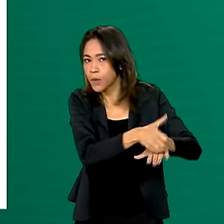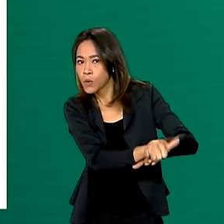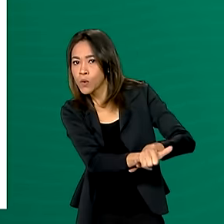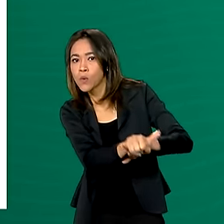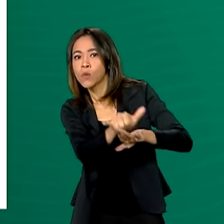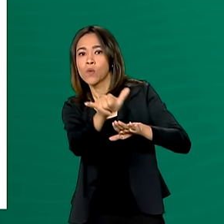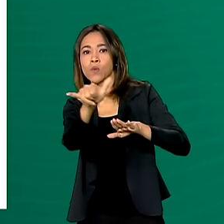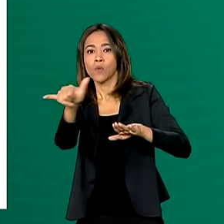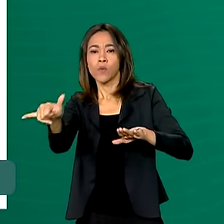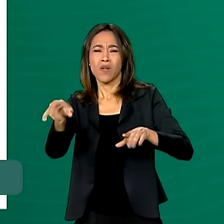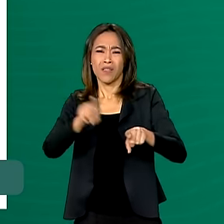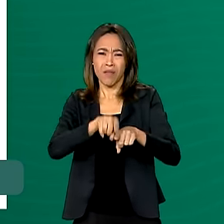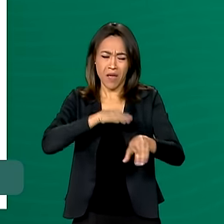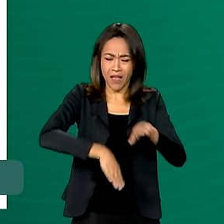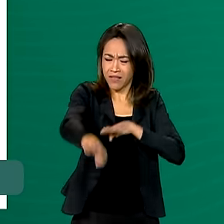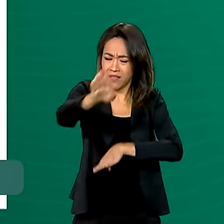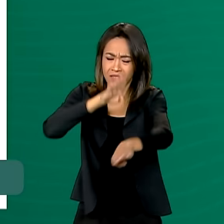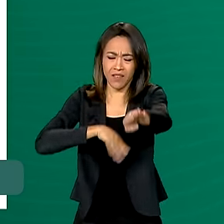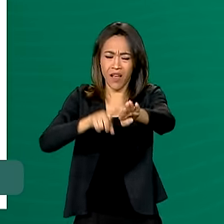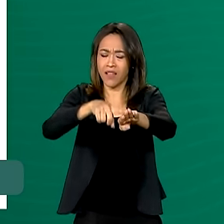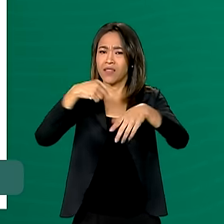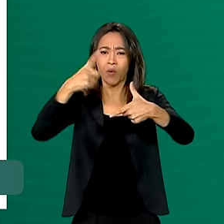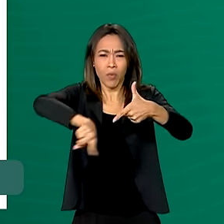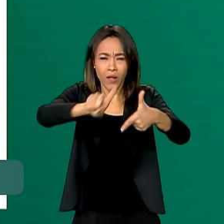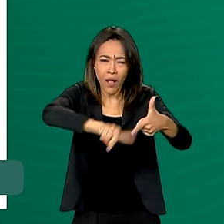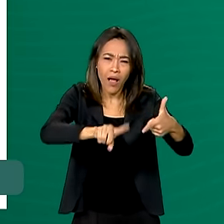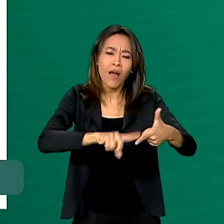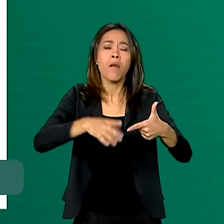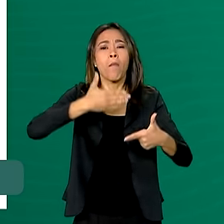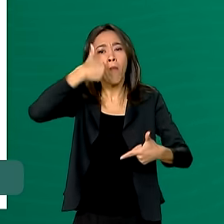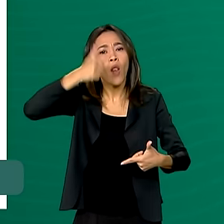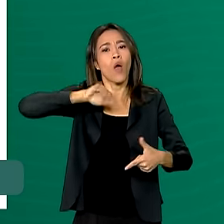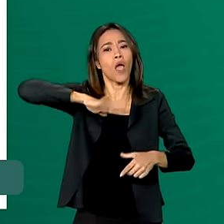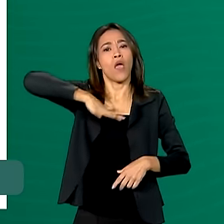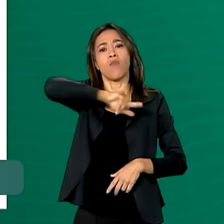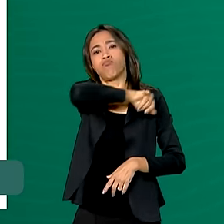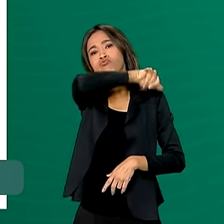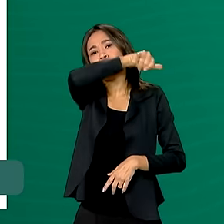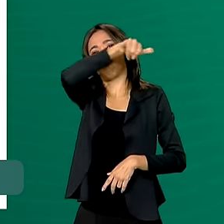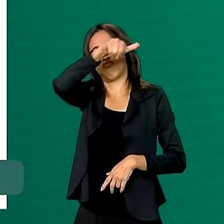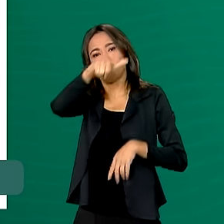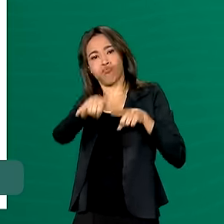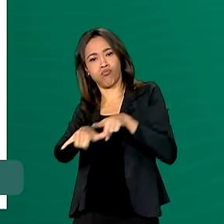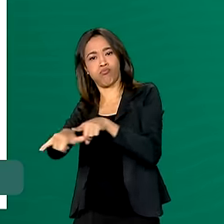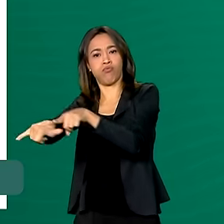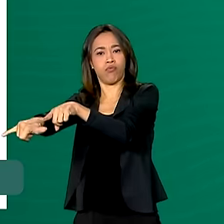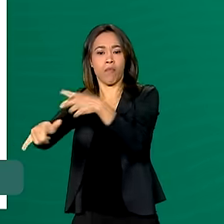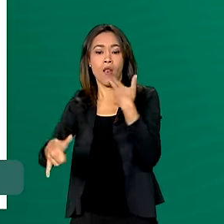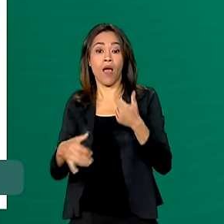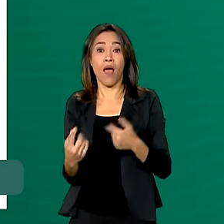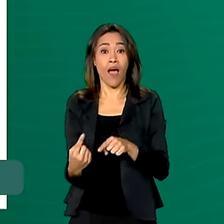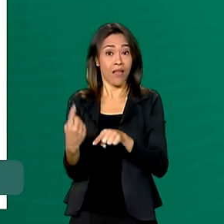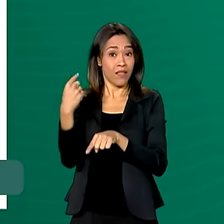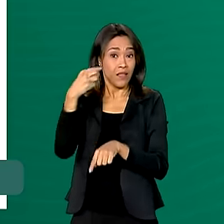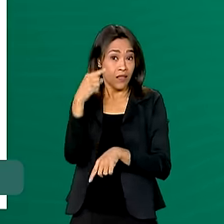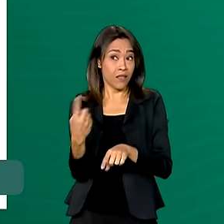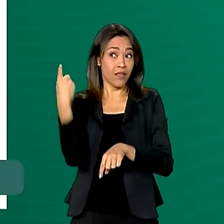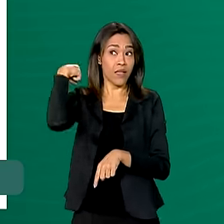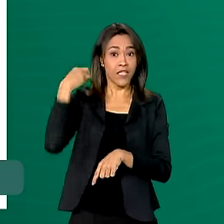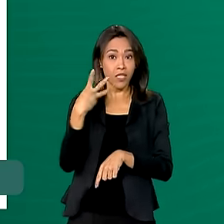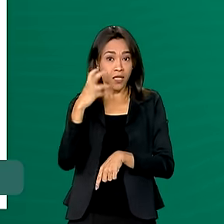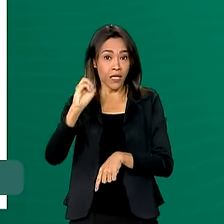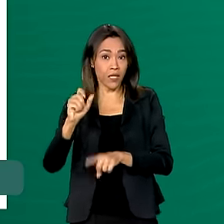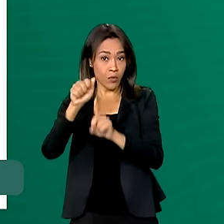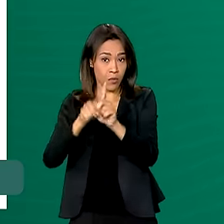estradas e à gravidade das crianças, a melhor opção é o transporte aéreo. A FAB realiza, desde 30 de abril, a Operação